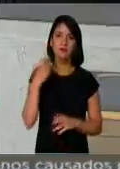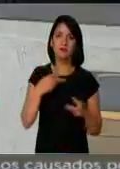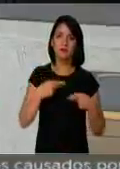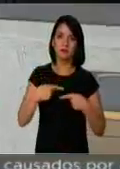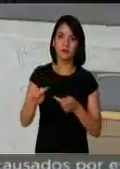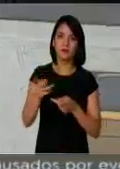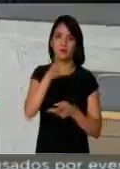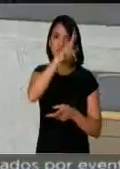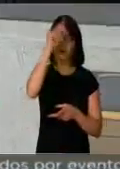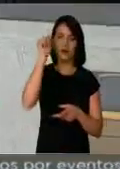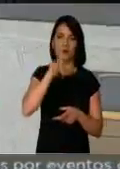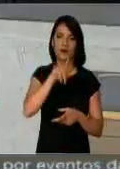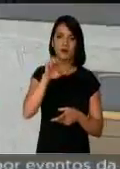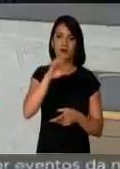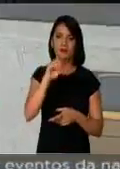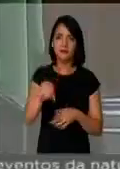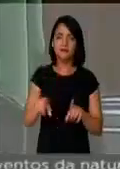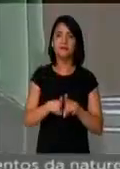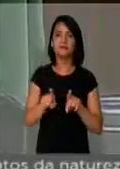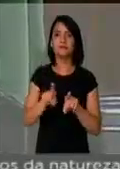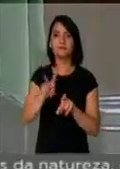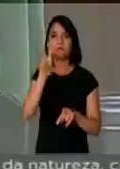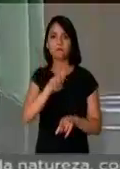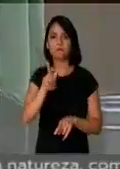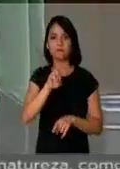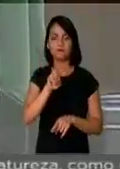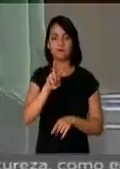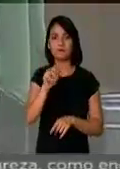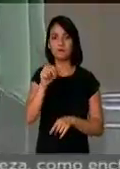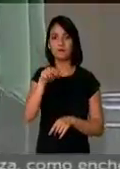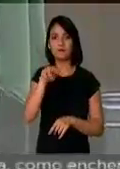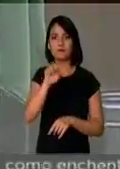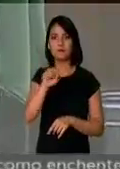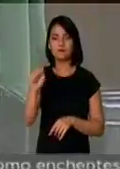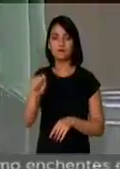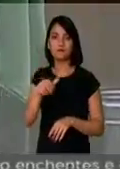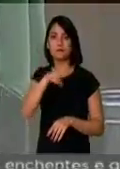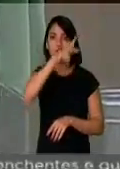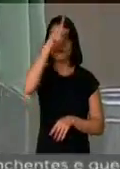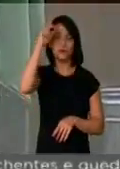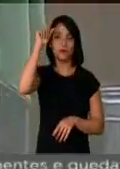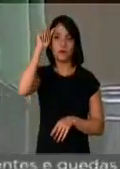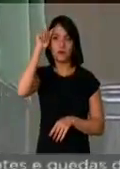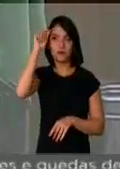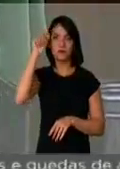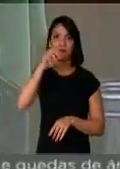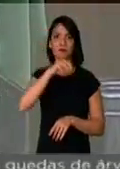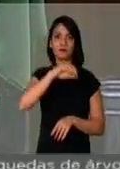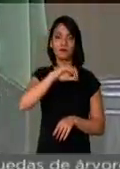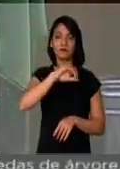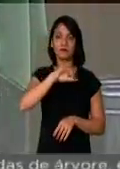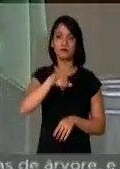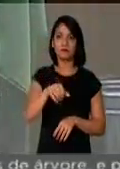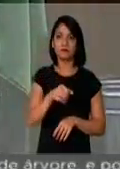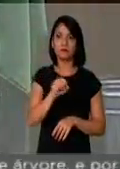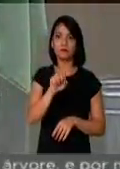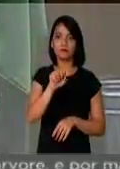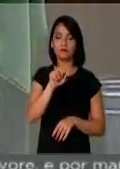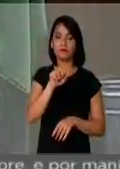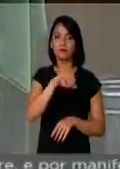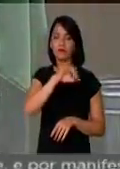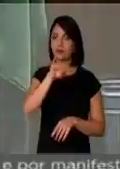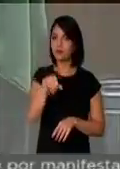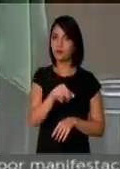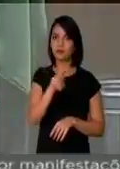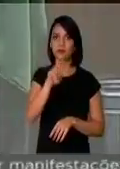Caseiros, da Vanessa, nossa vereadora, e da prefeita de Santa Cecília, Juscenes, estive presente em uma grande